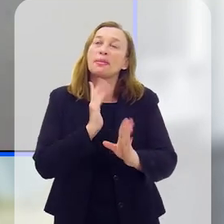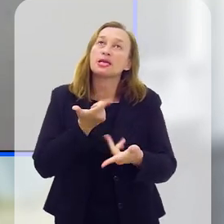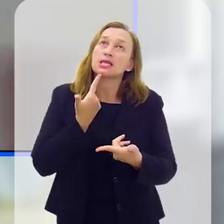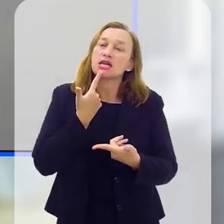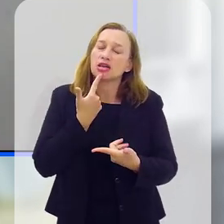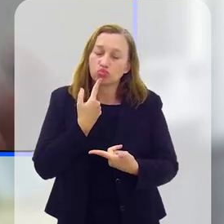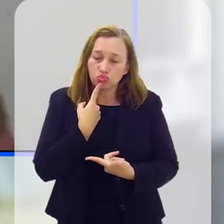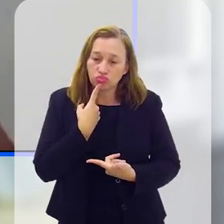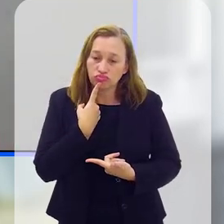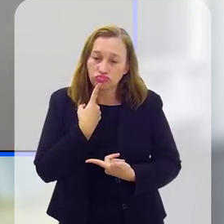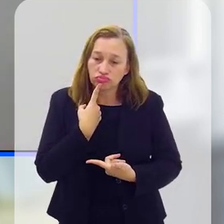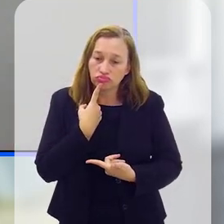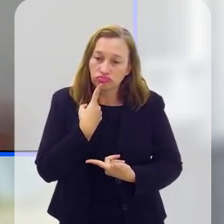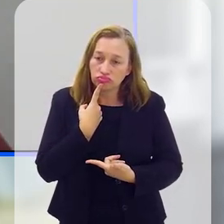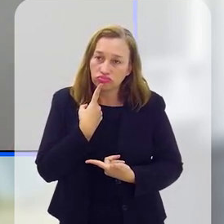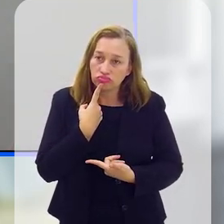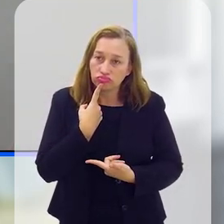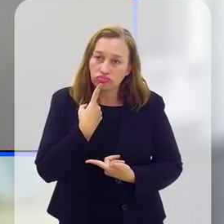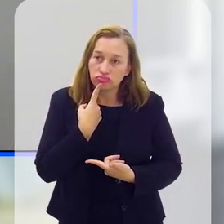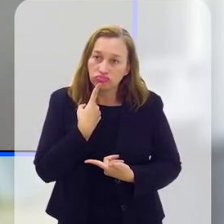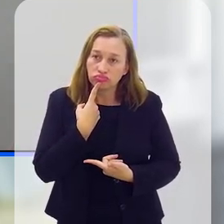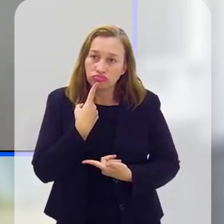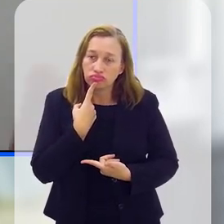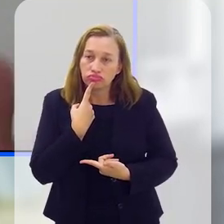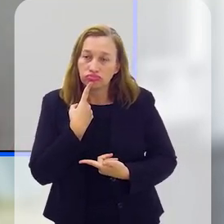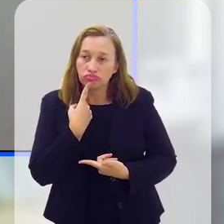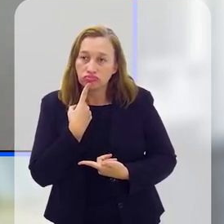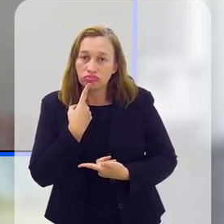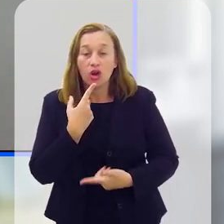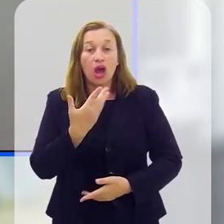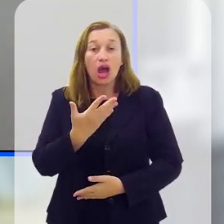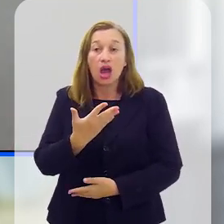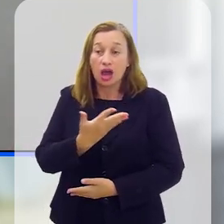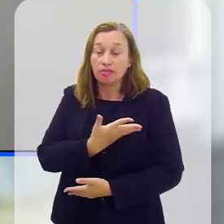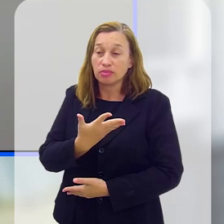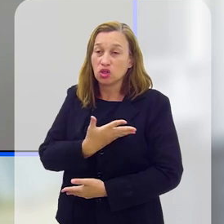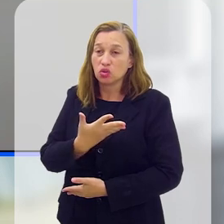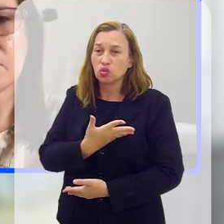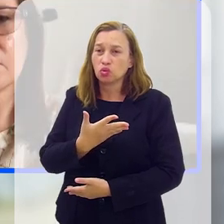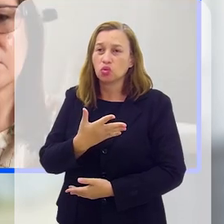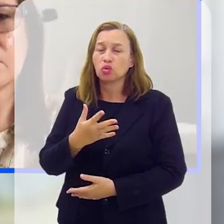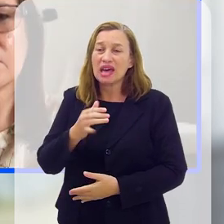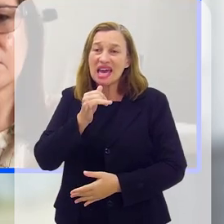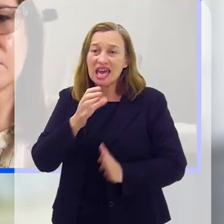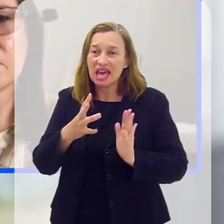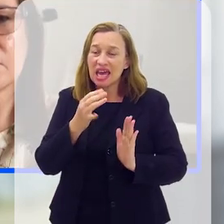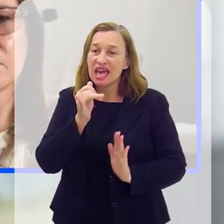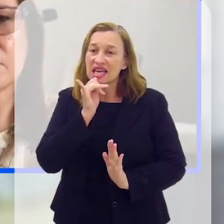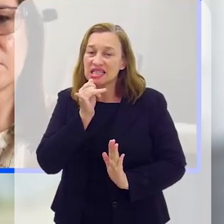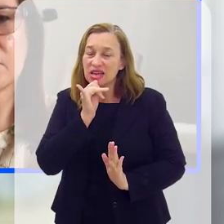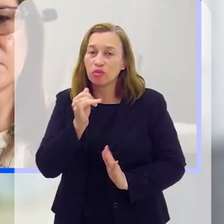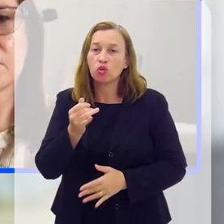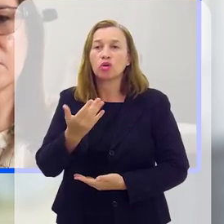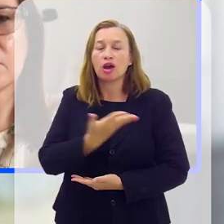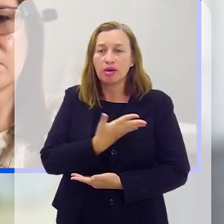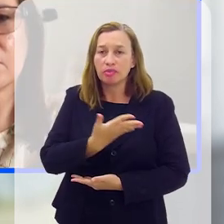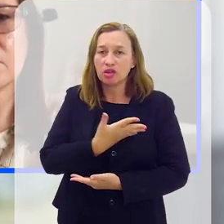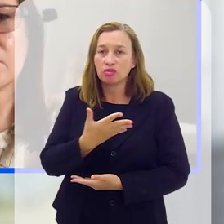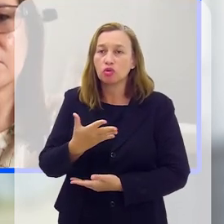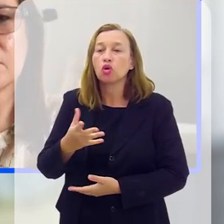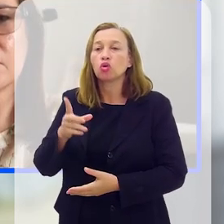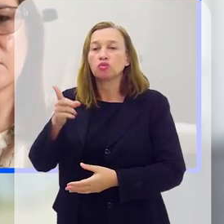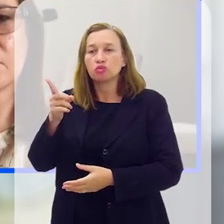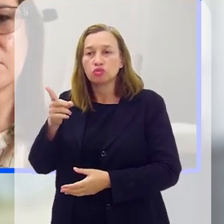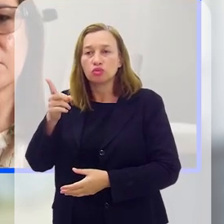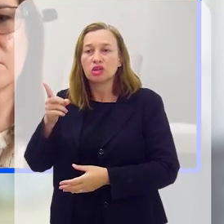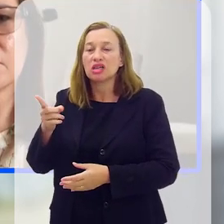repente, um amigo meu, que todos os sábados nós nos reuníamos, né, para jogar futebol. E aí, de